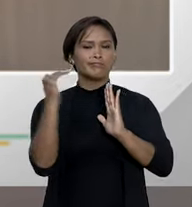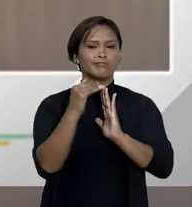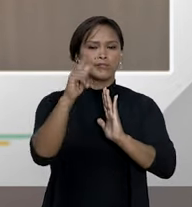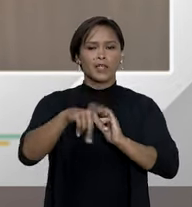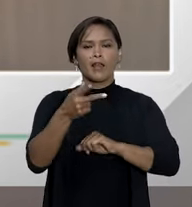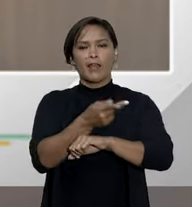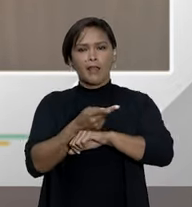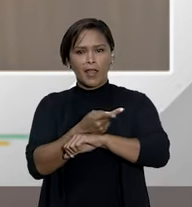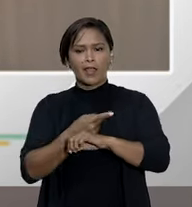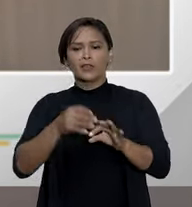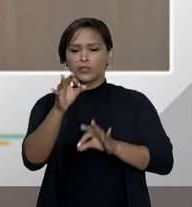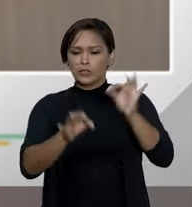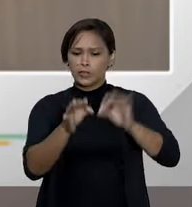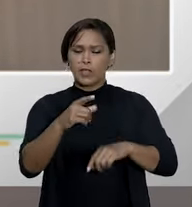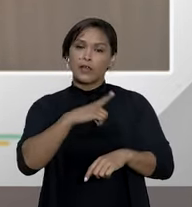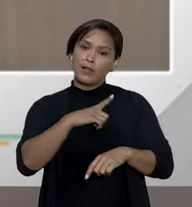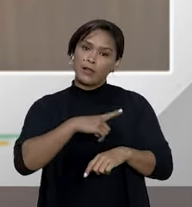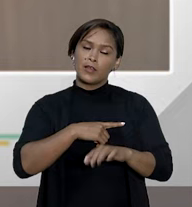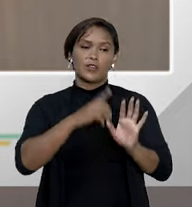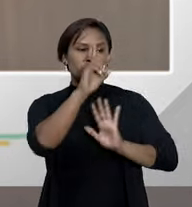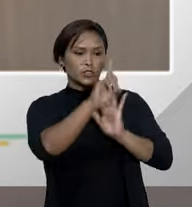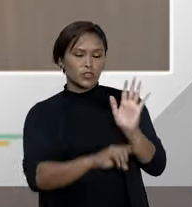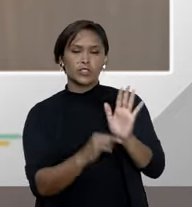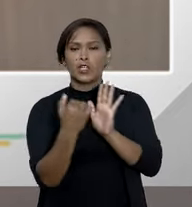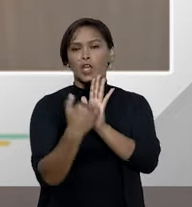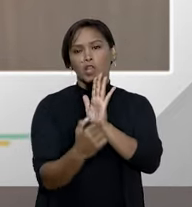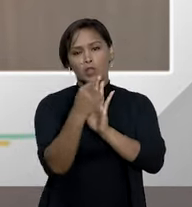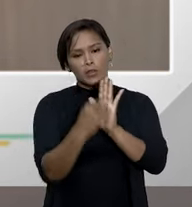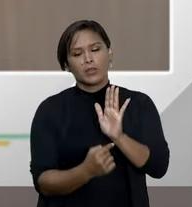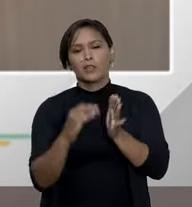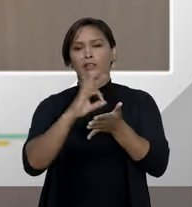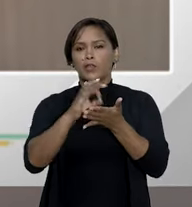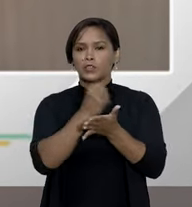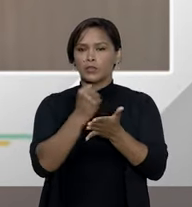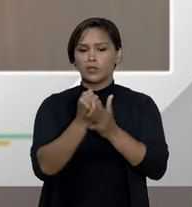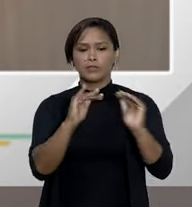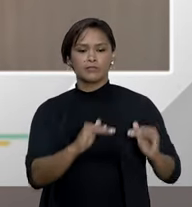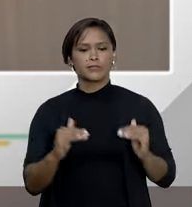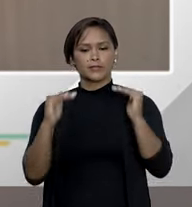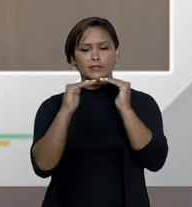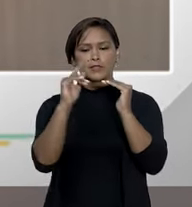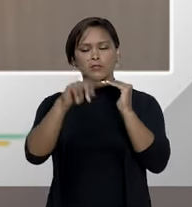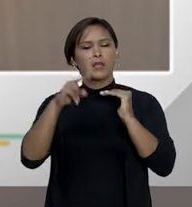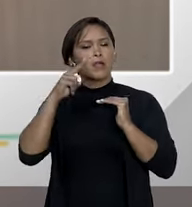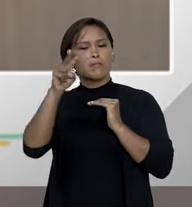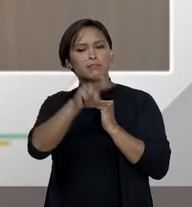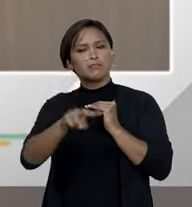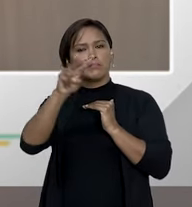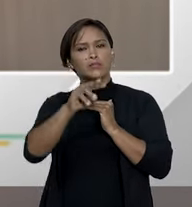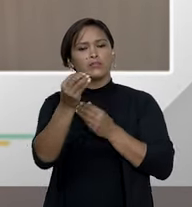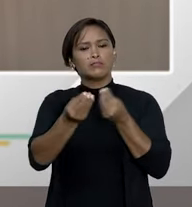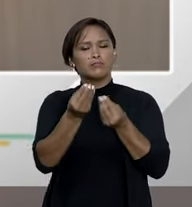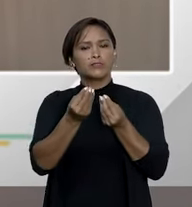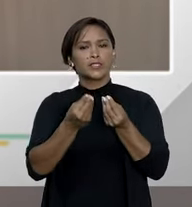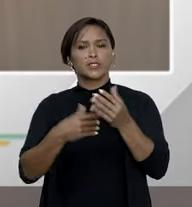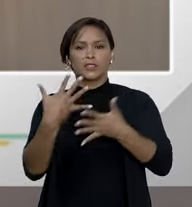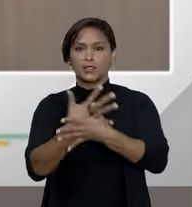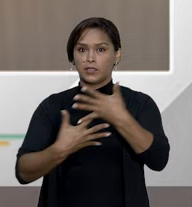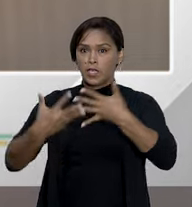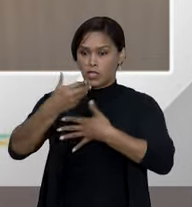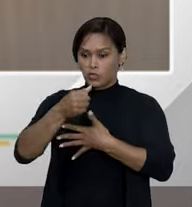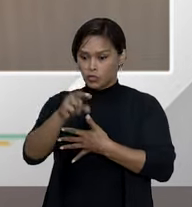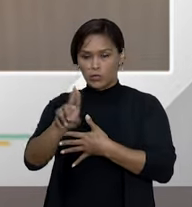para obter a declaração de nulidade da cláusula contratual estabelecida sem observância de anudida súmula.